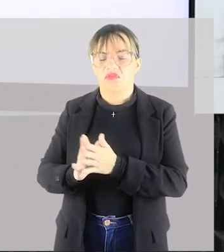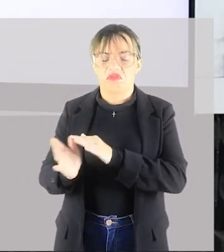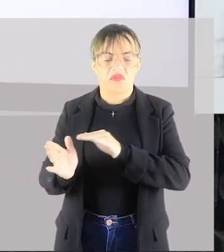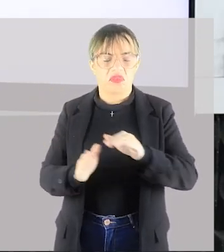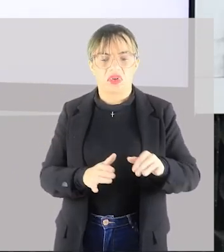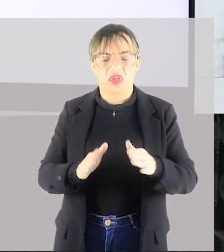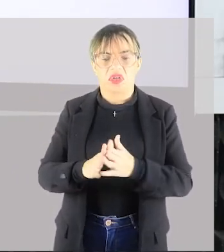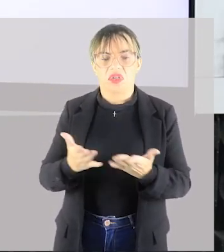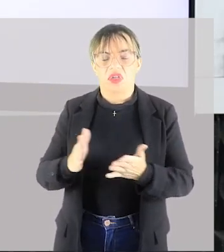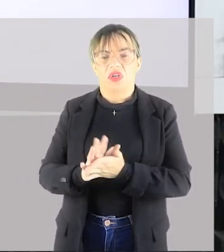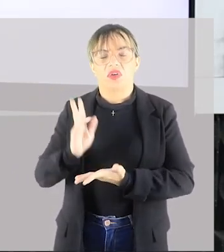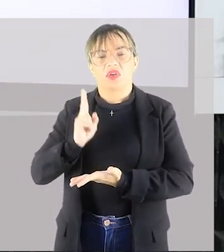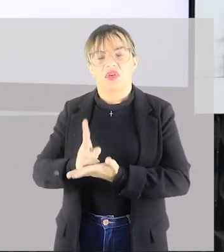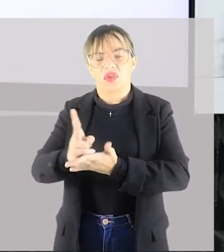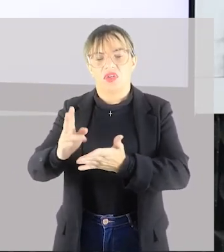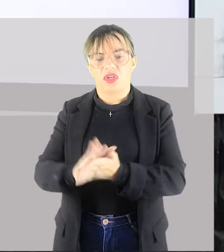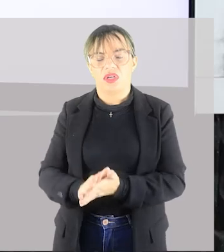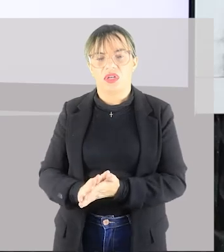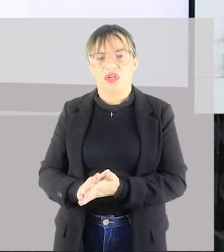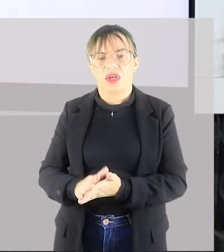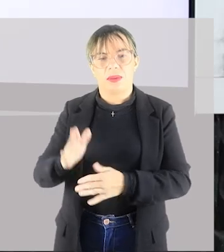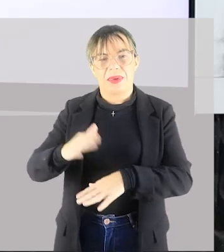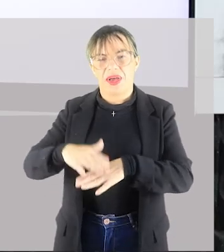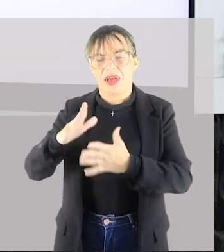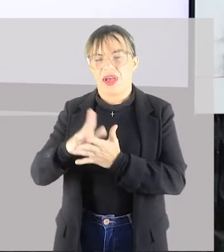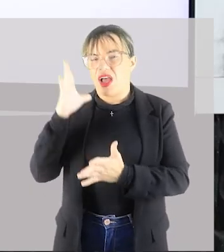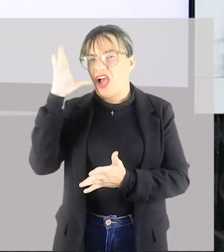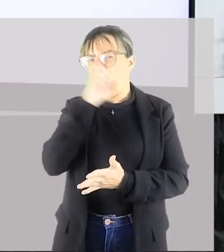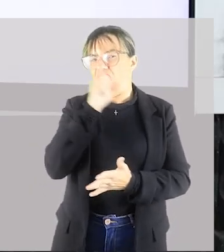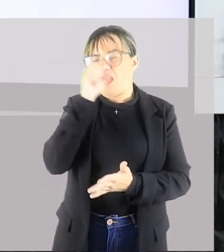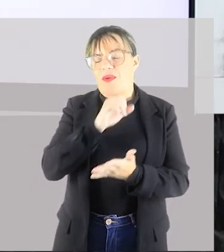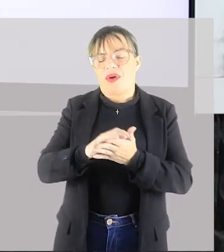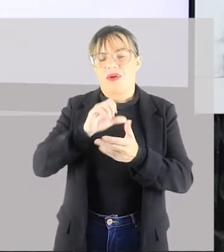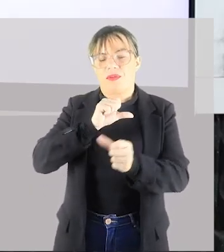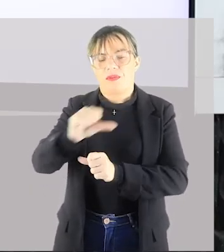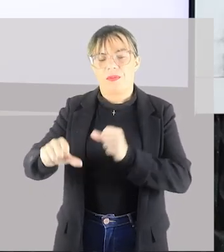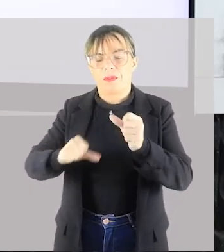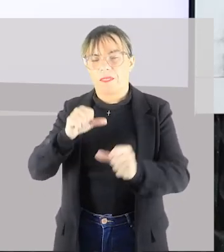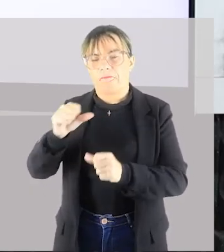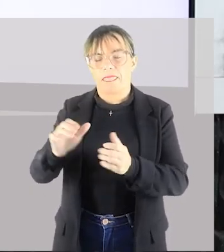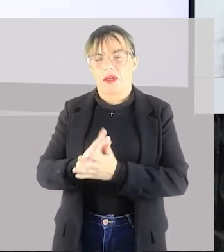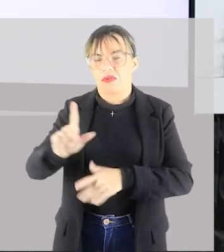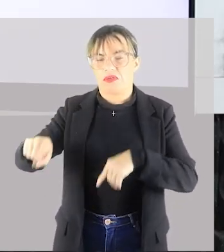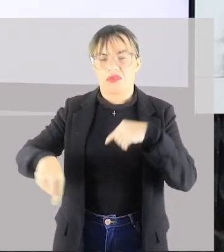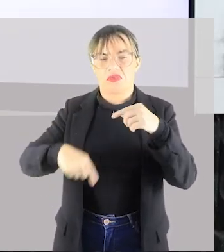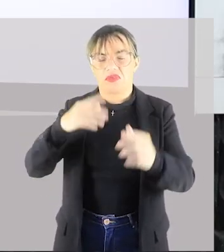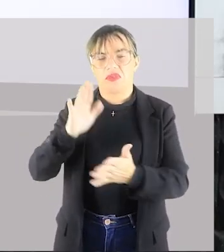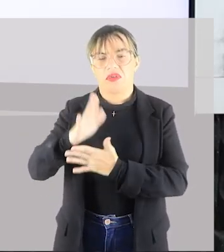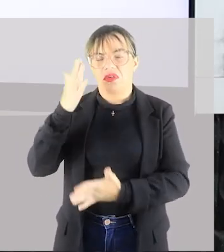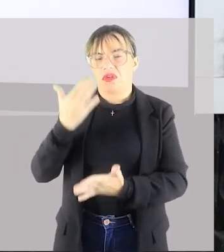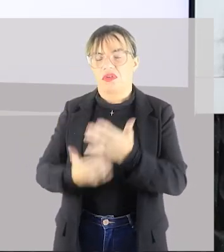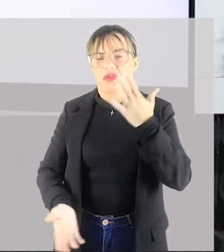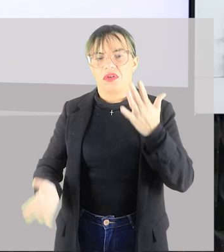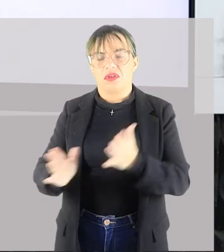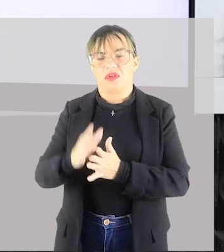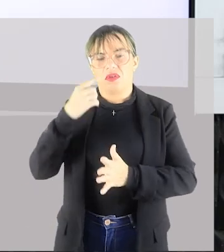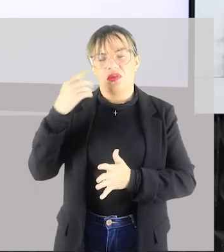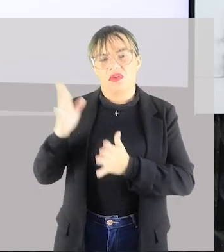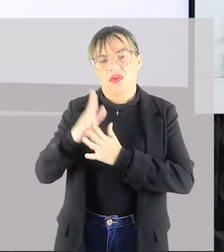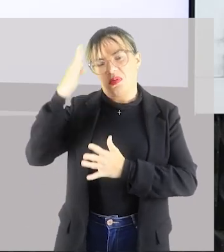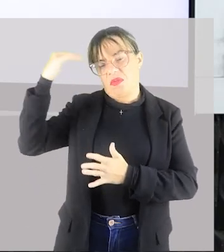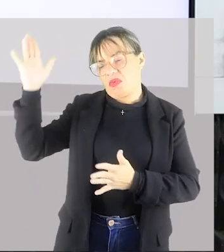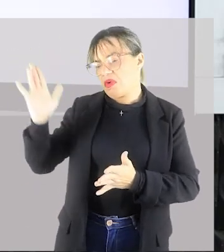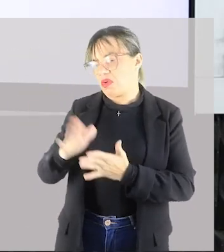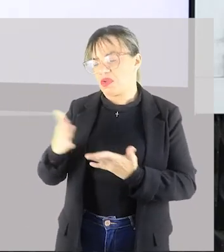passageiro. Rapidamente ela é modificada, rapidamente ela sai de moda e aí tem a necessidade de criar-se